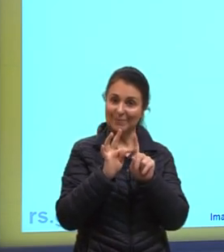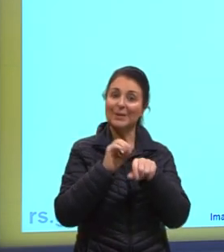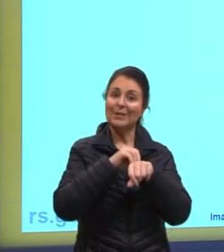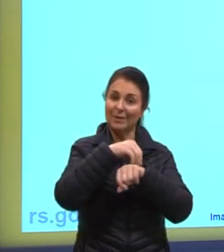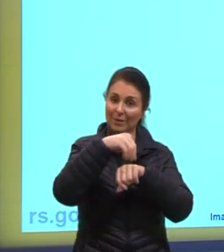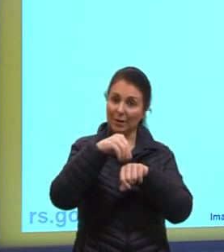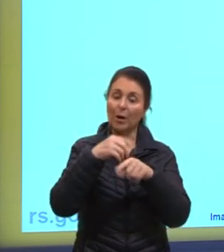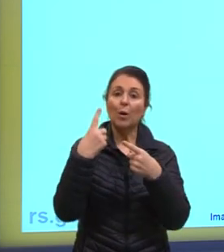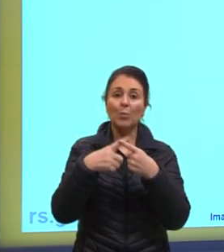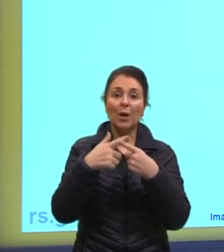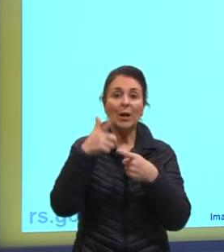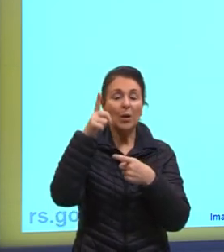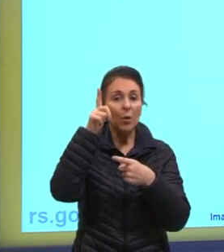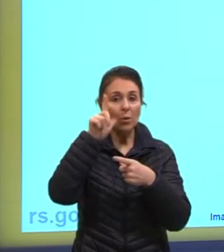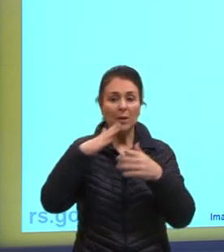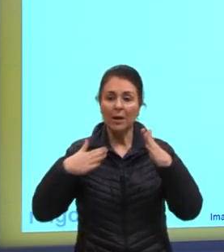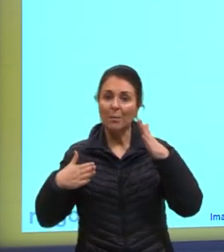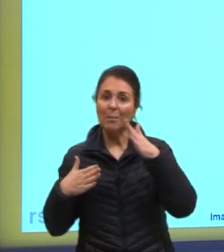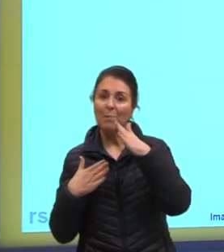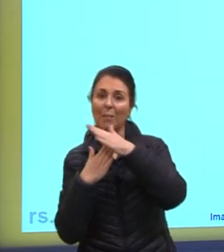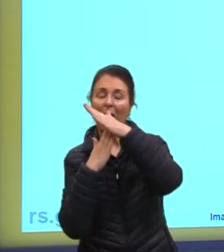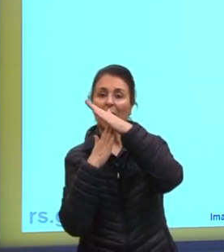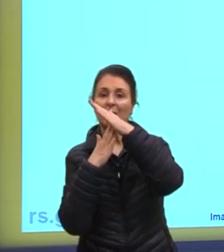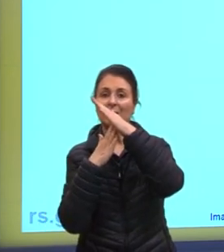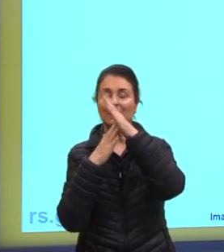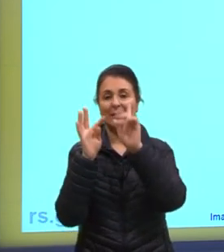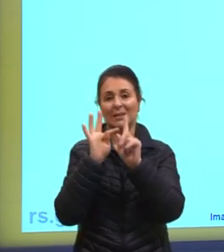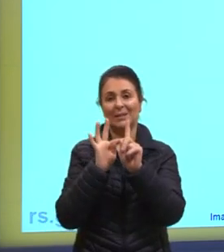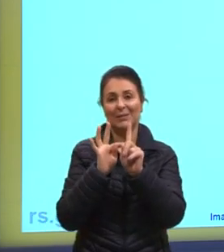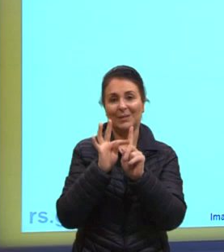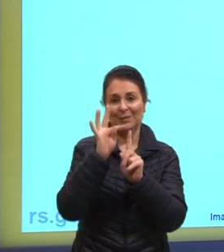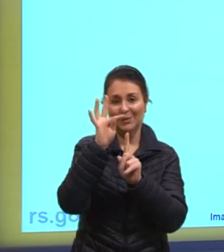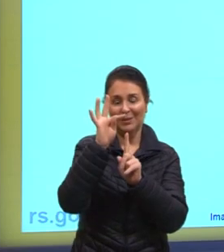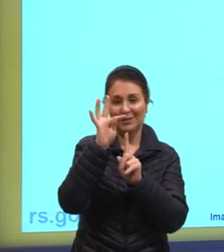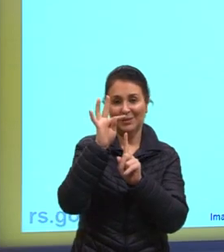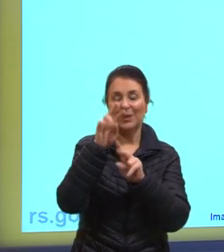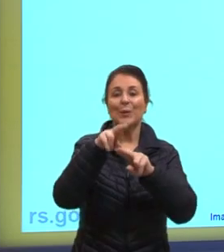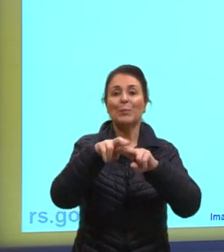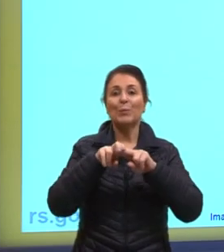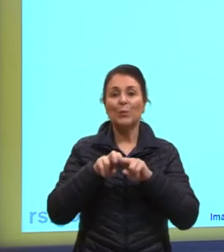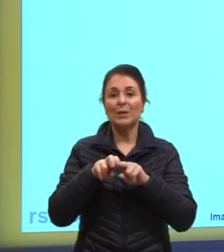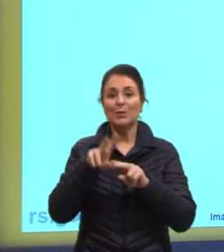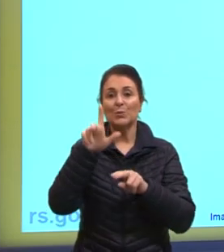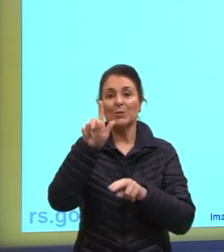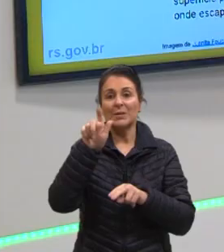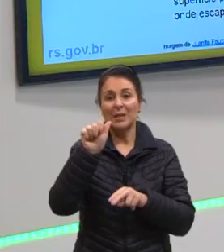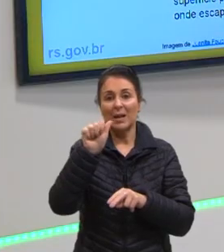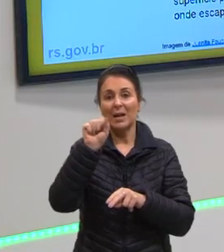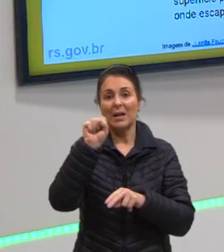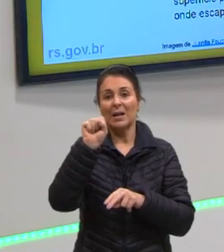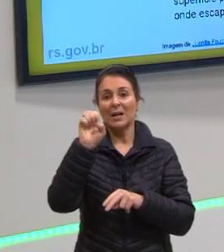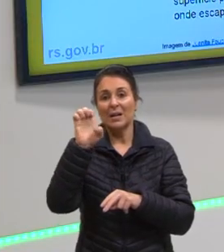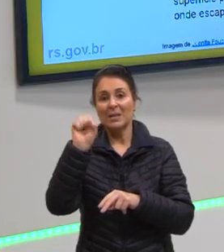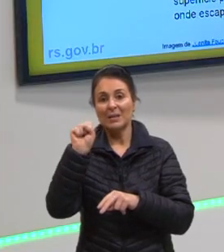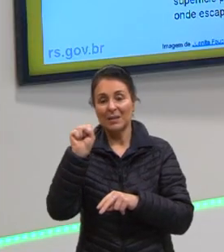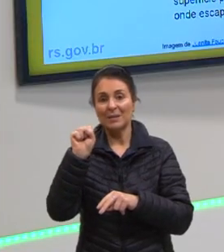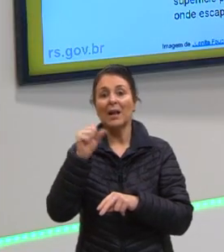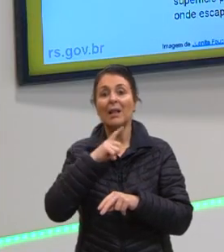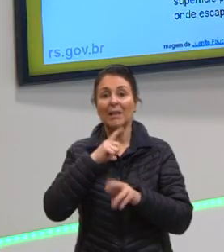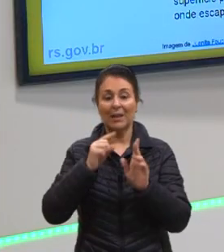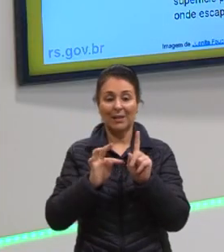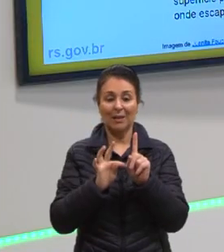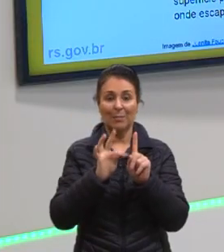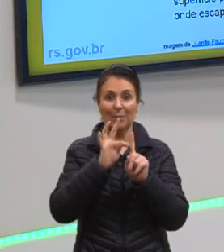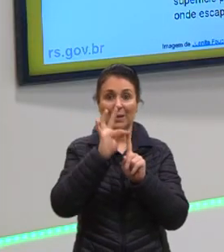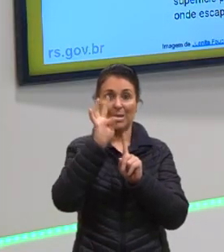conseguem alcançar mais, uma temperatura maior. Então, por isso que os gases, né? Eles conseguem temperaturas mais altas.